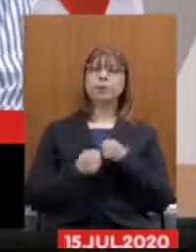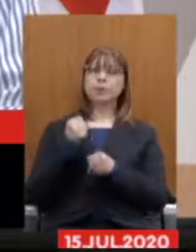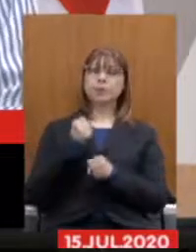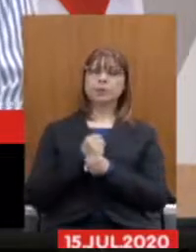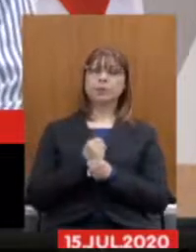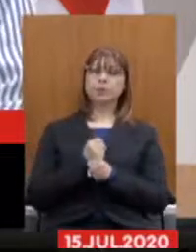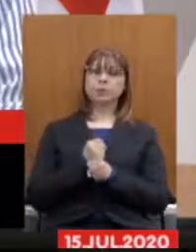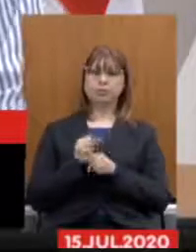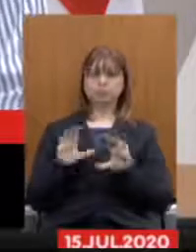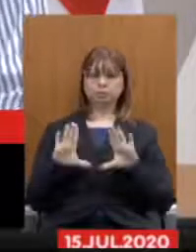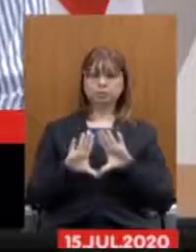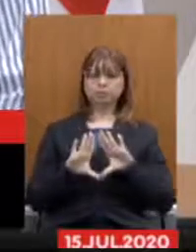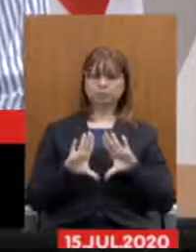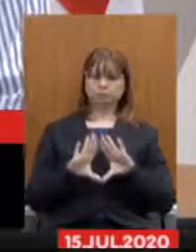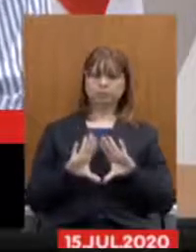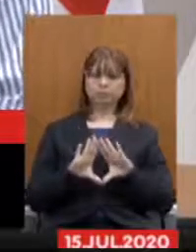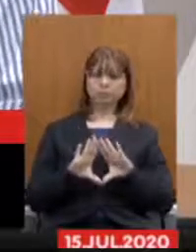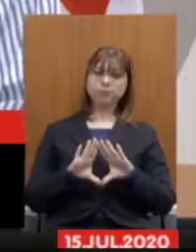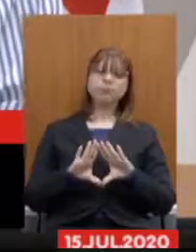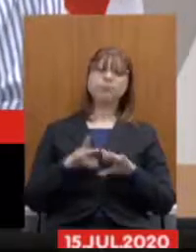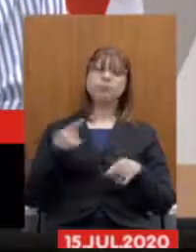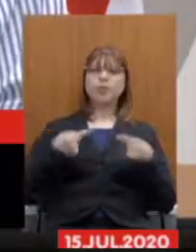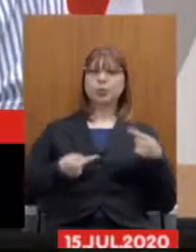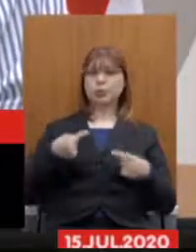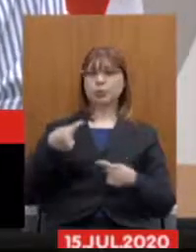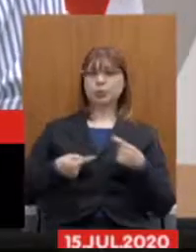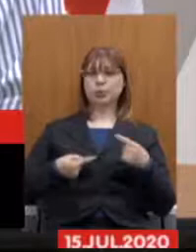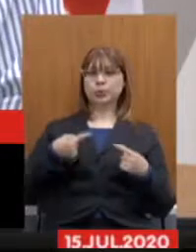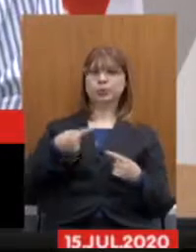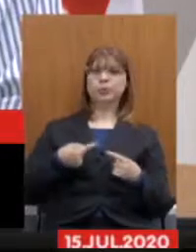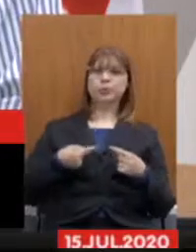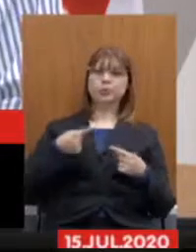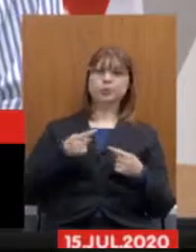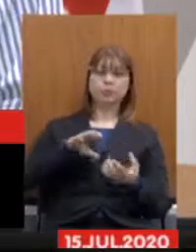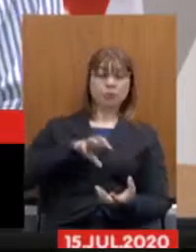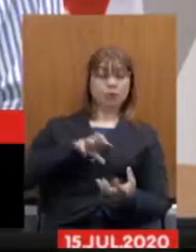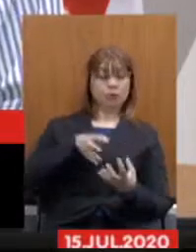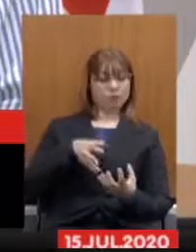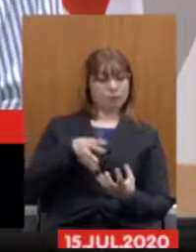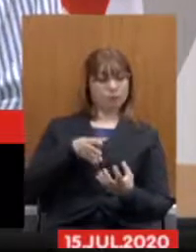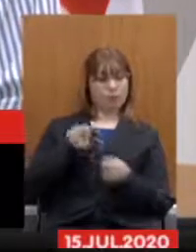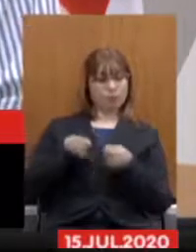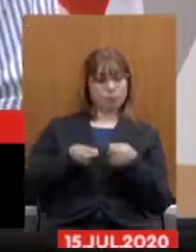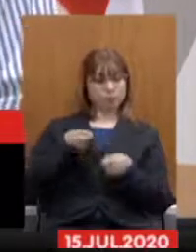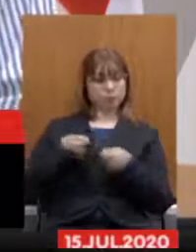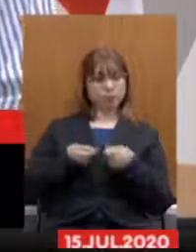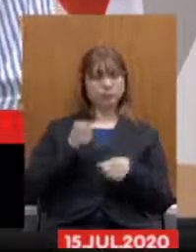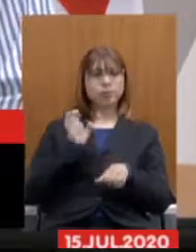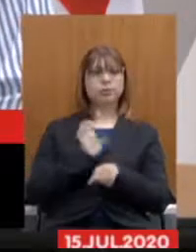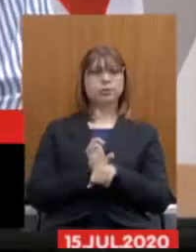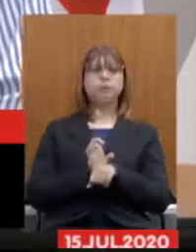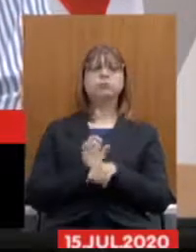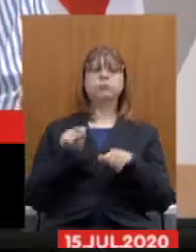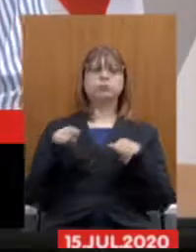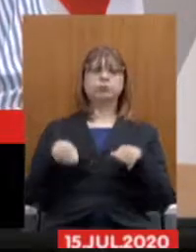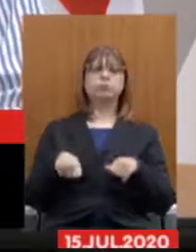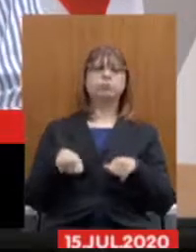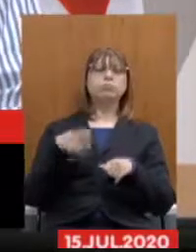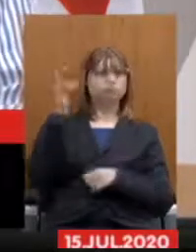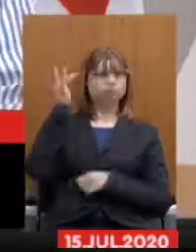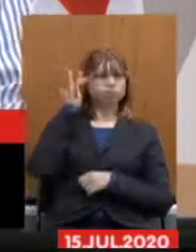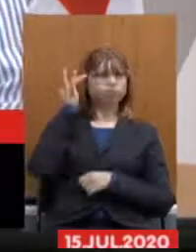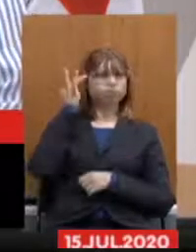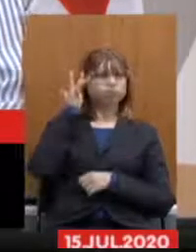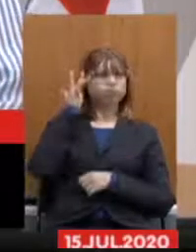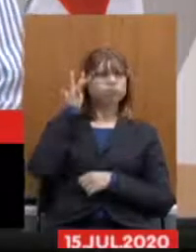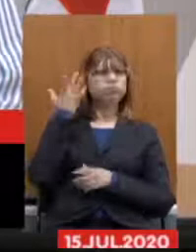essa casa na discussão da reforma administrativa do estado teve a possibilidade e a maturidade de